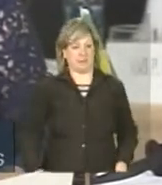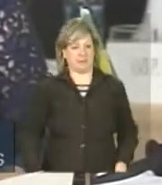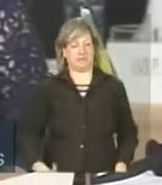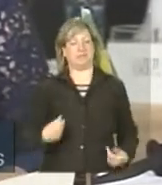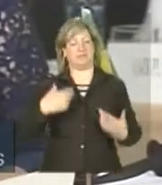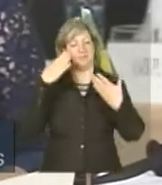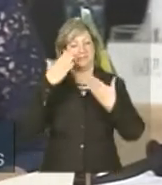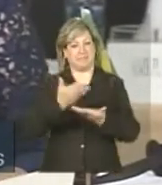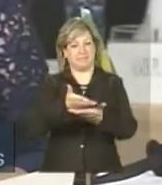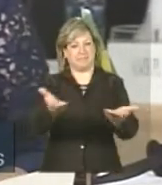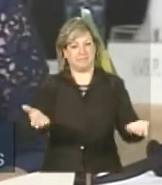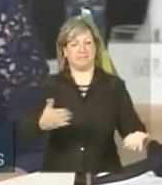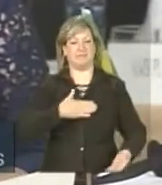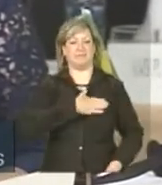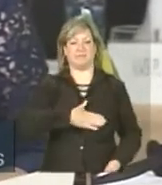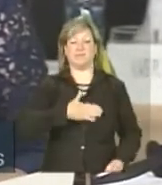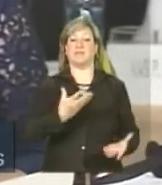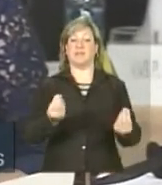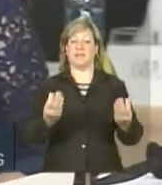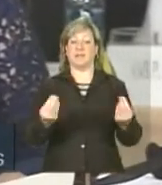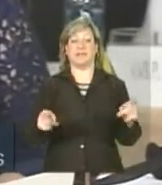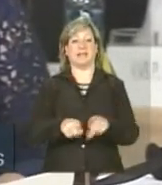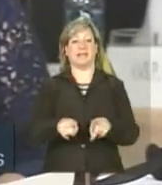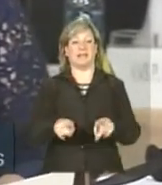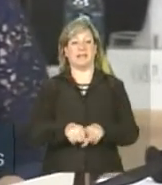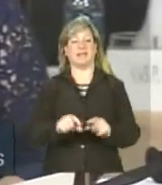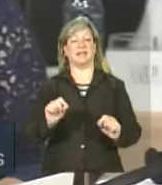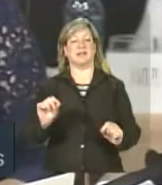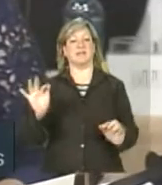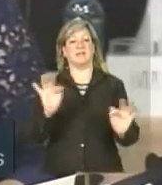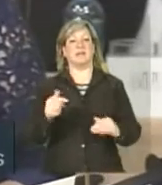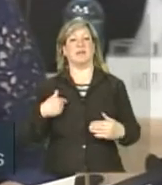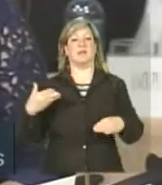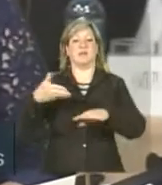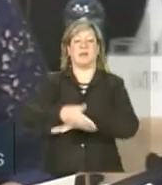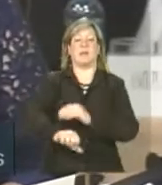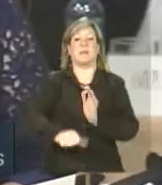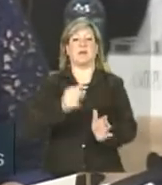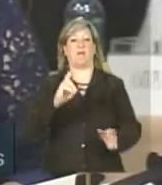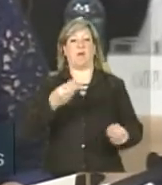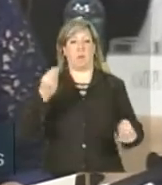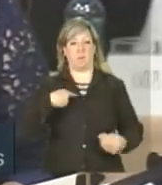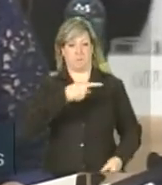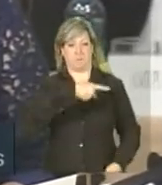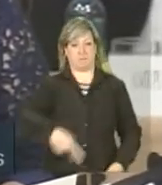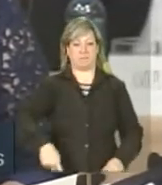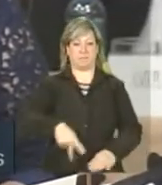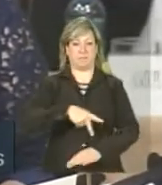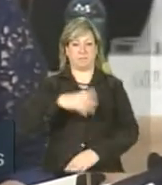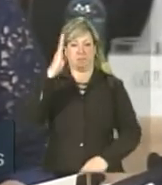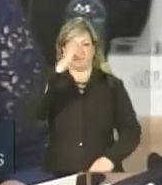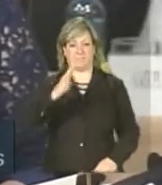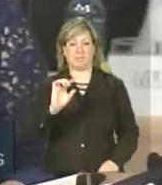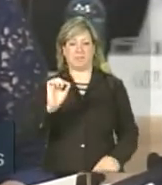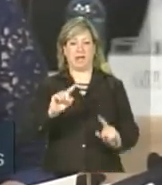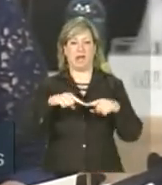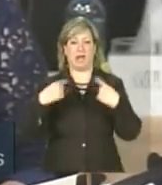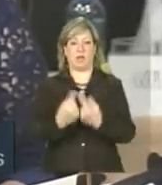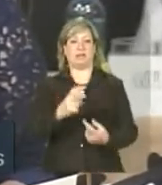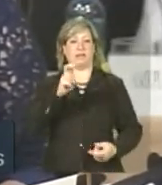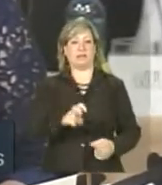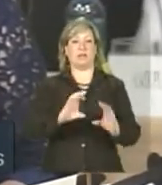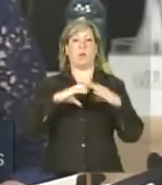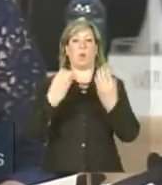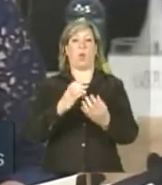É com imensa honra que também participo pela primeira vez como presidenta do Brasil da reunião da quinta cúpula dos